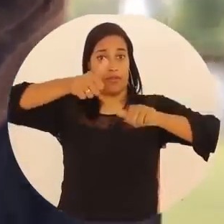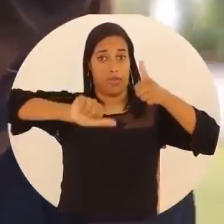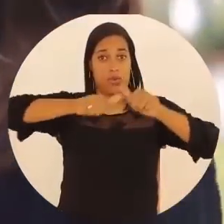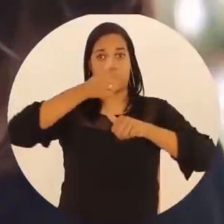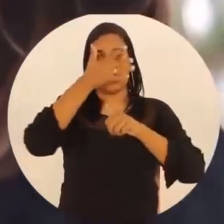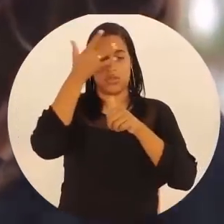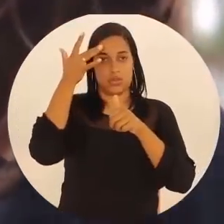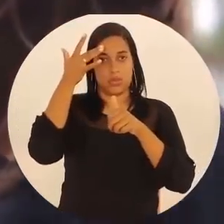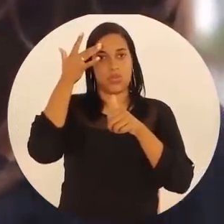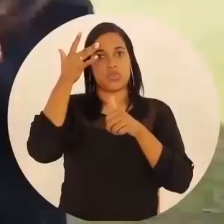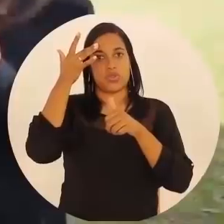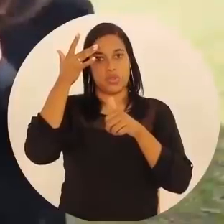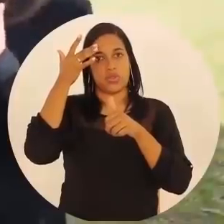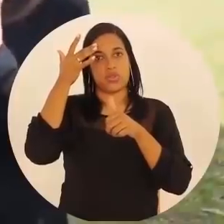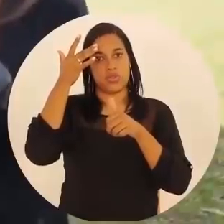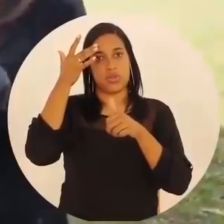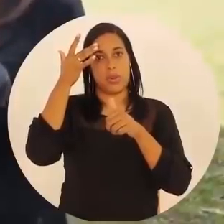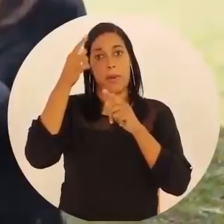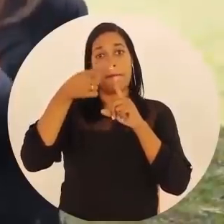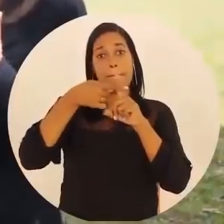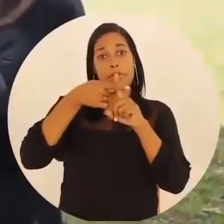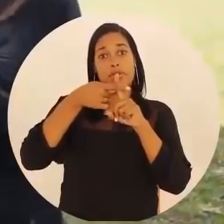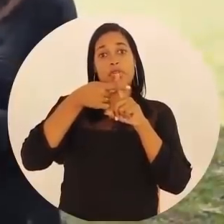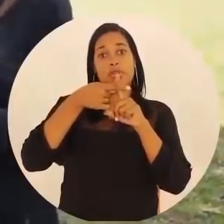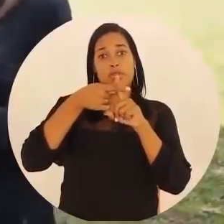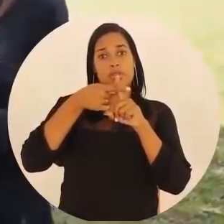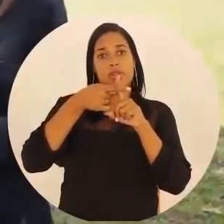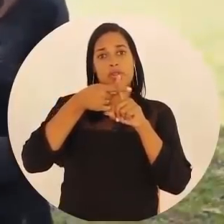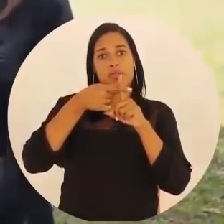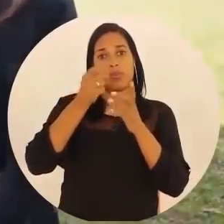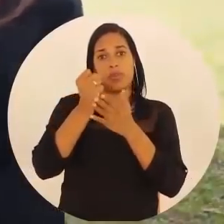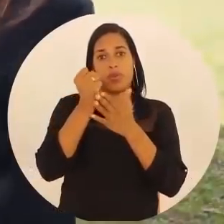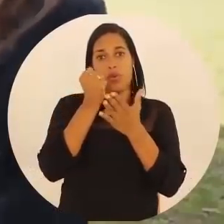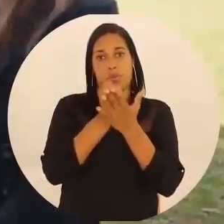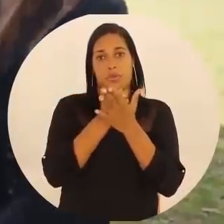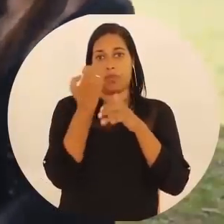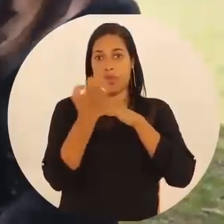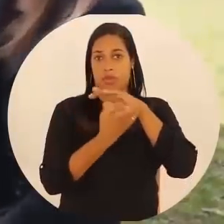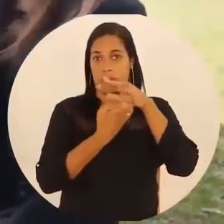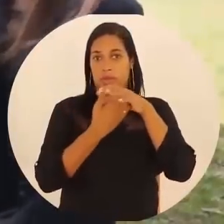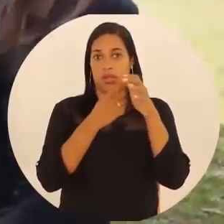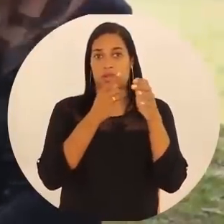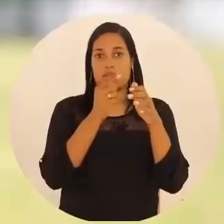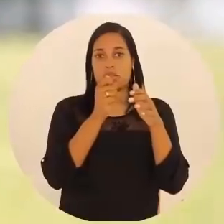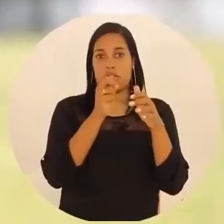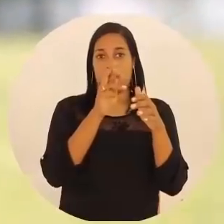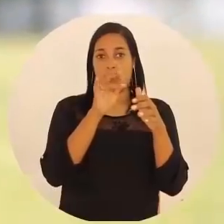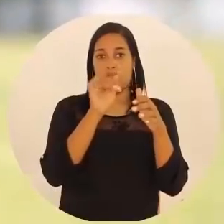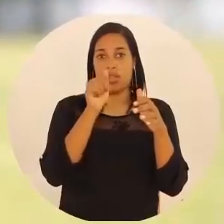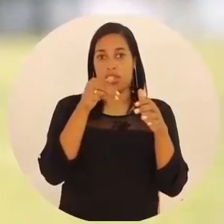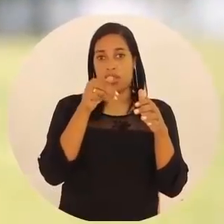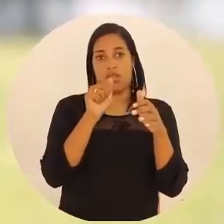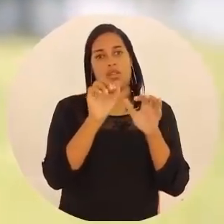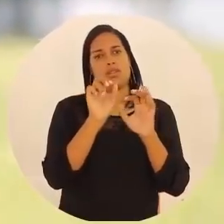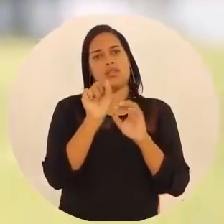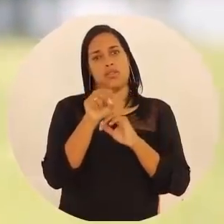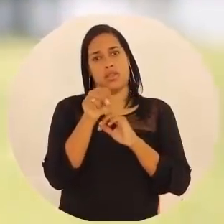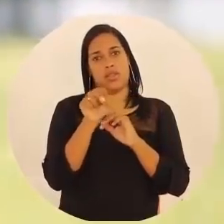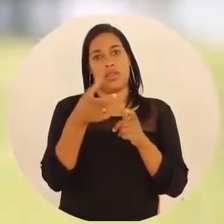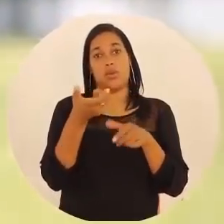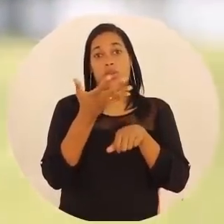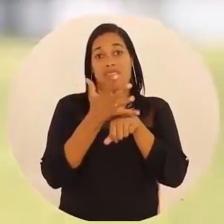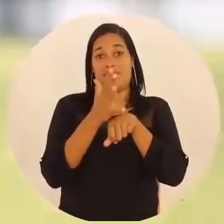as pessoas, que traz algum benefício ao desenvolvimento para a empresa, Adriana? Sim. A questão do